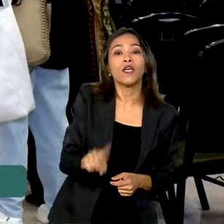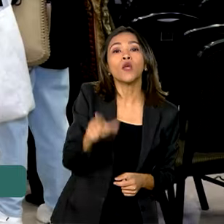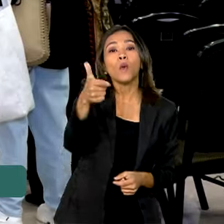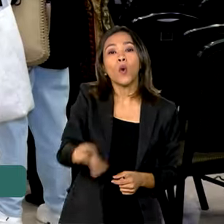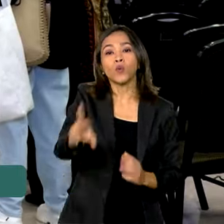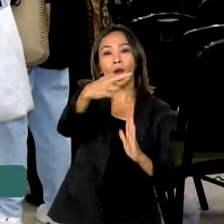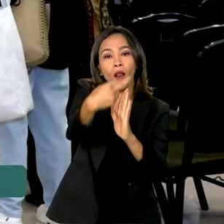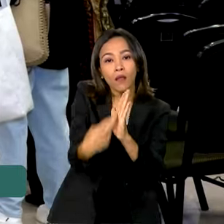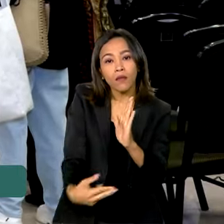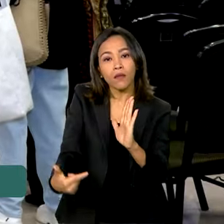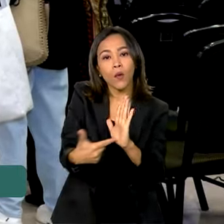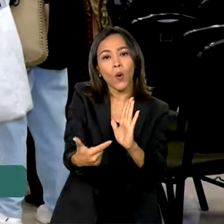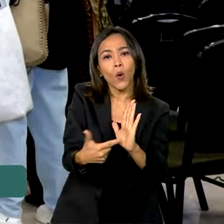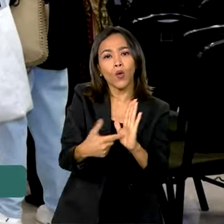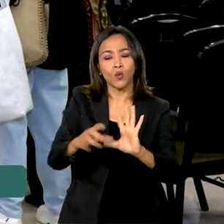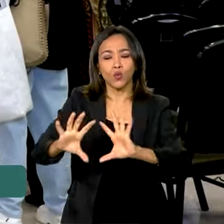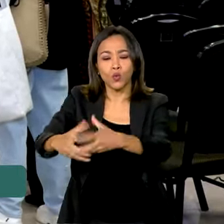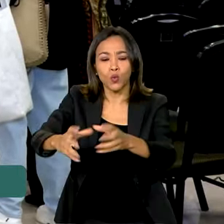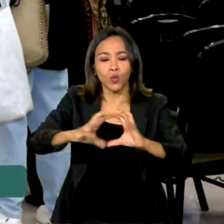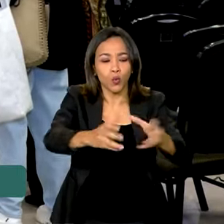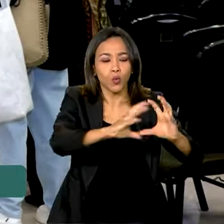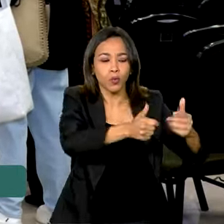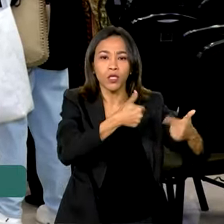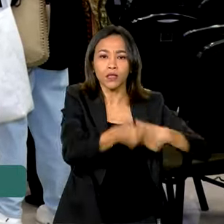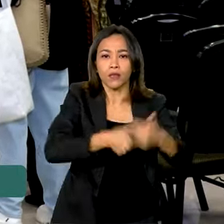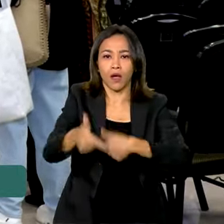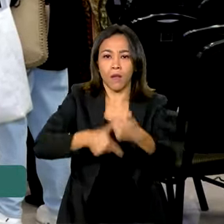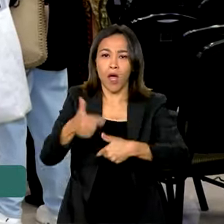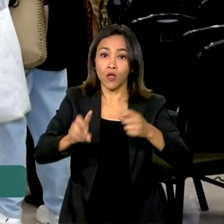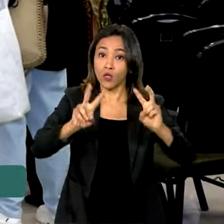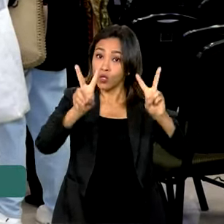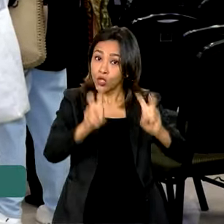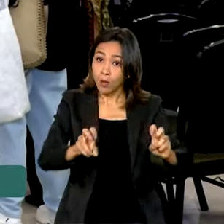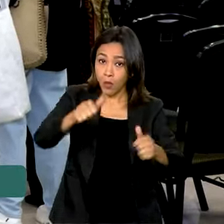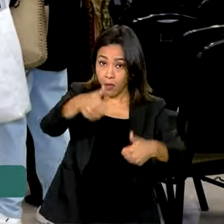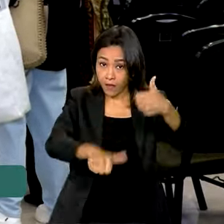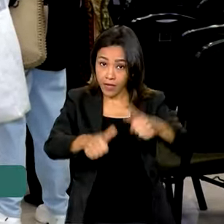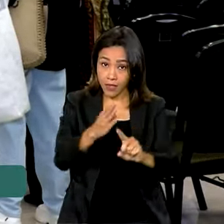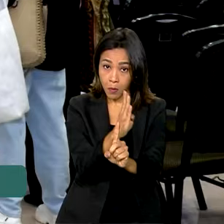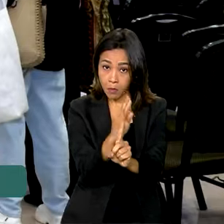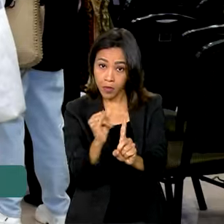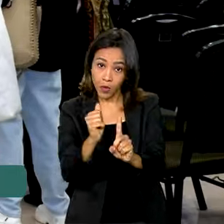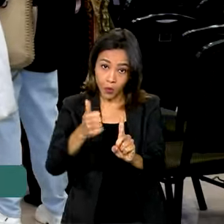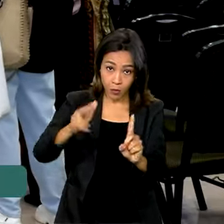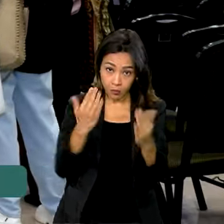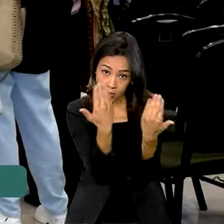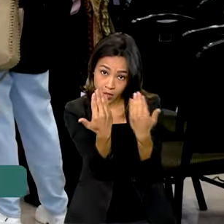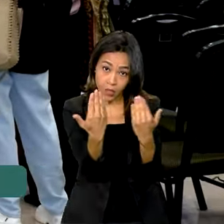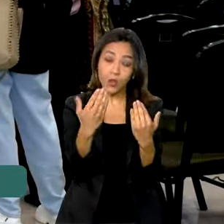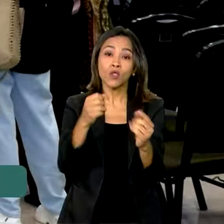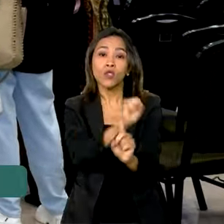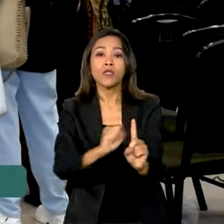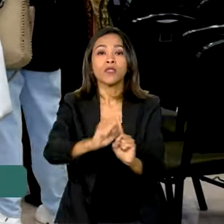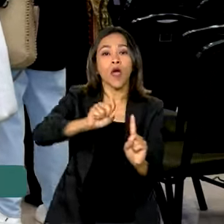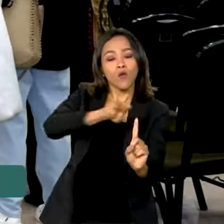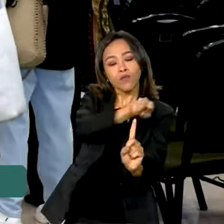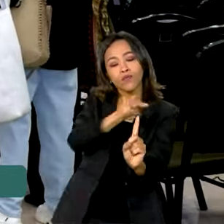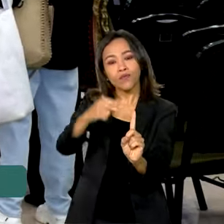final do grupo de trabalho sobre a avaliação biopsicossocial unificada da deficiência.